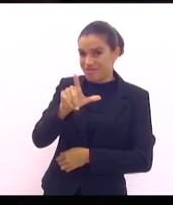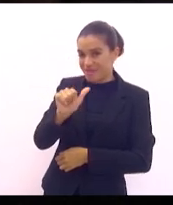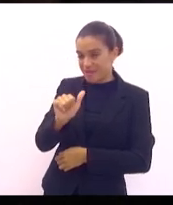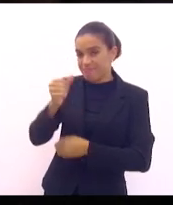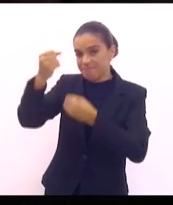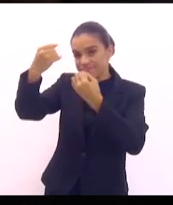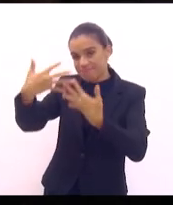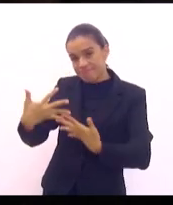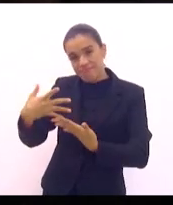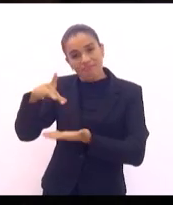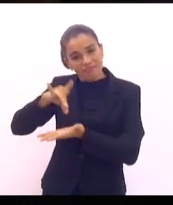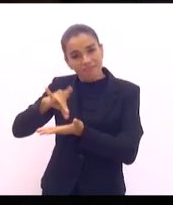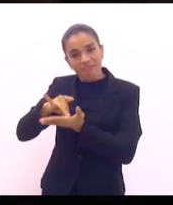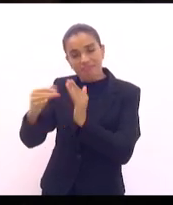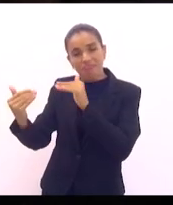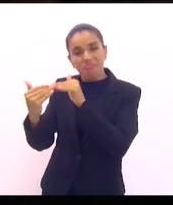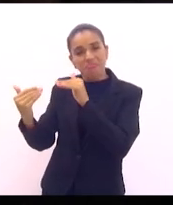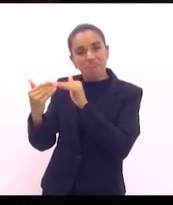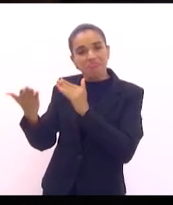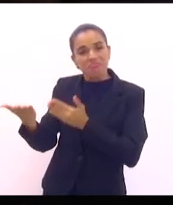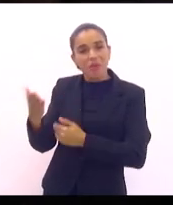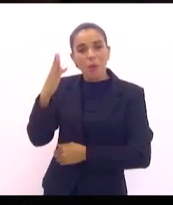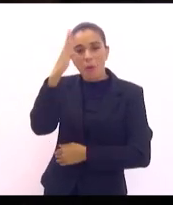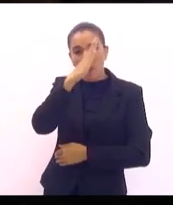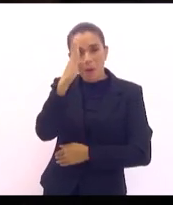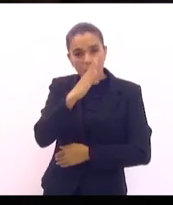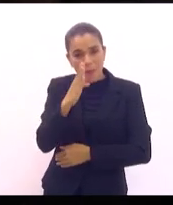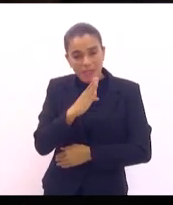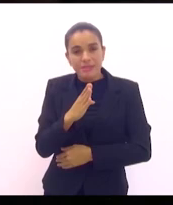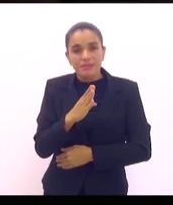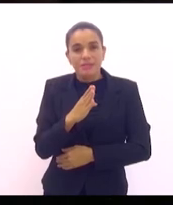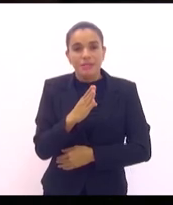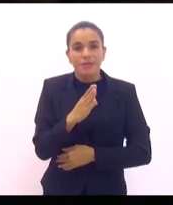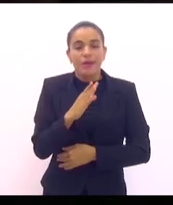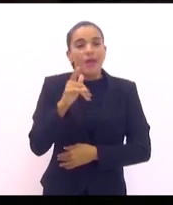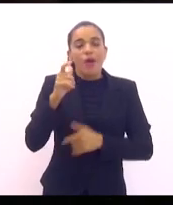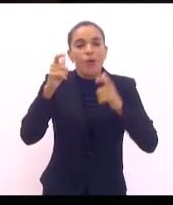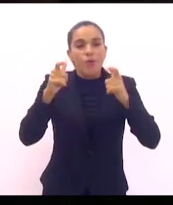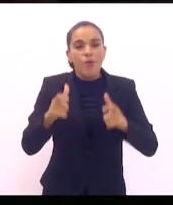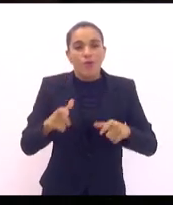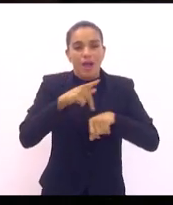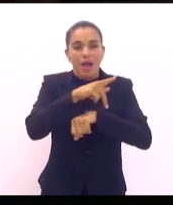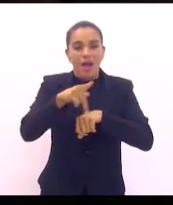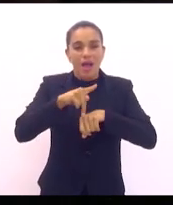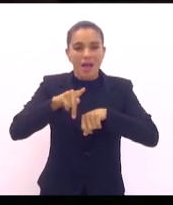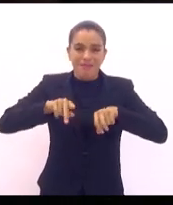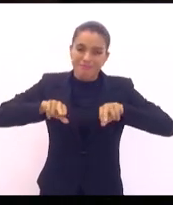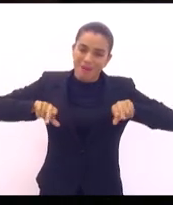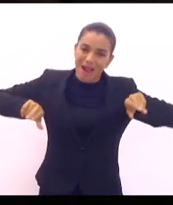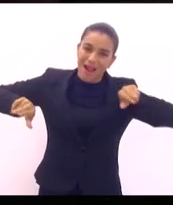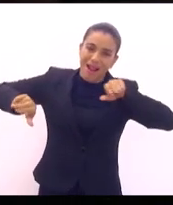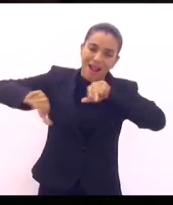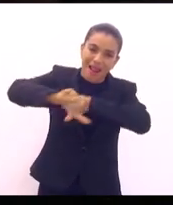é verdadeiro. o Brasil é um país miscigenado,